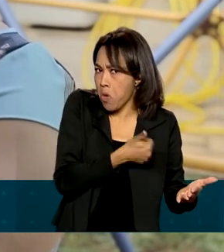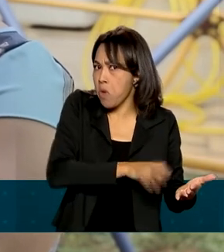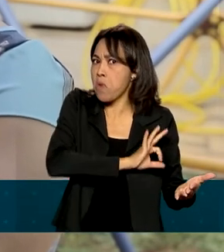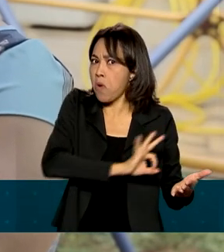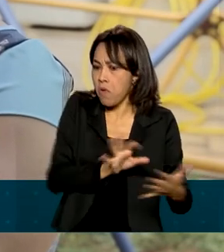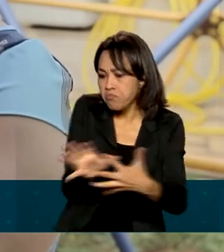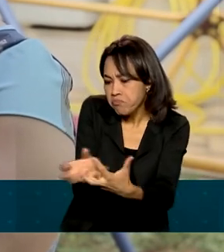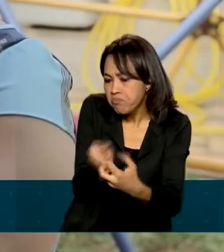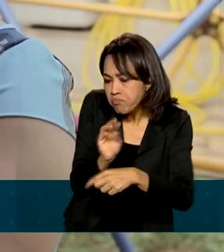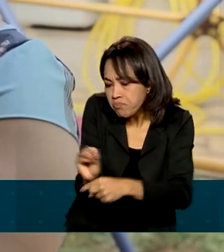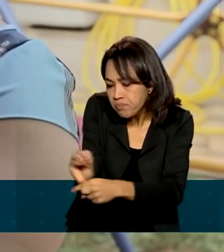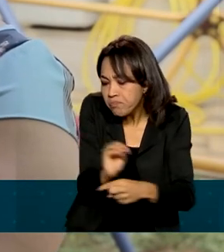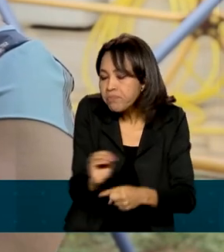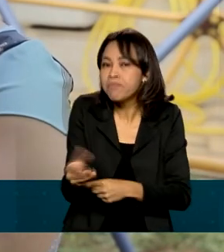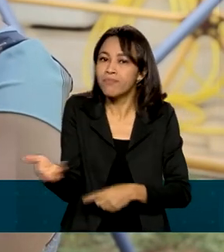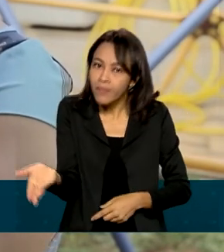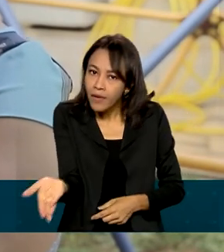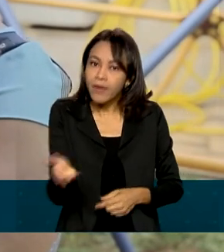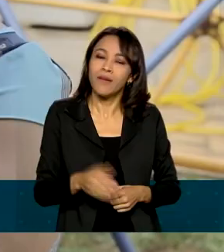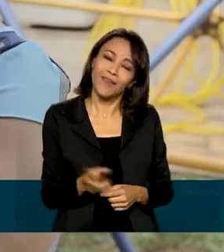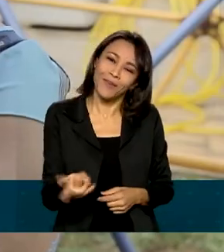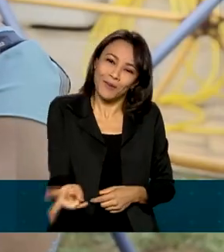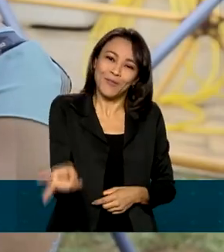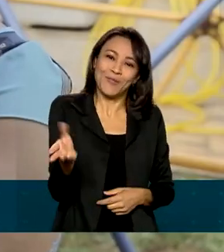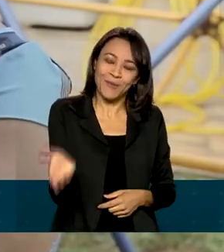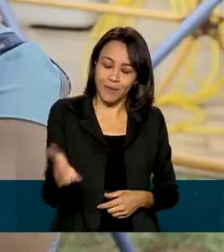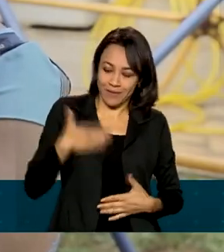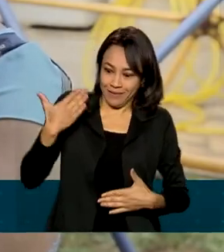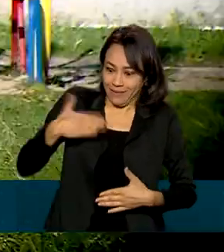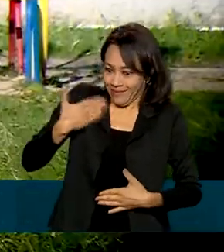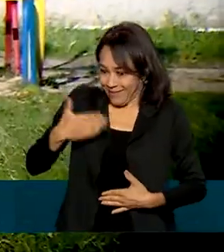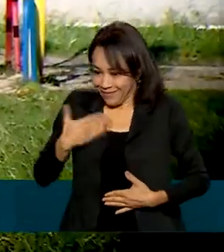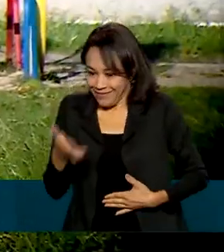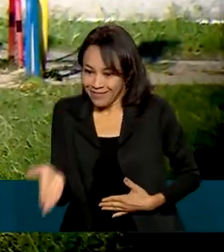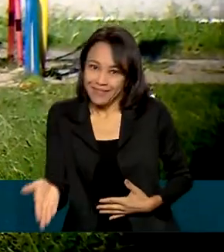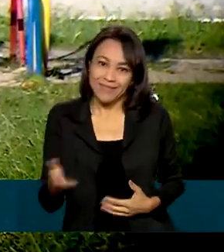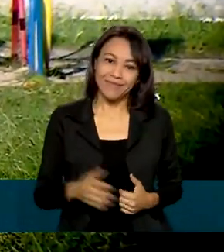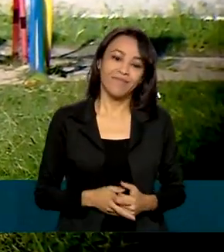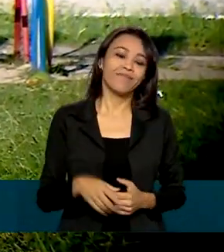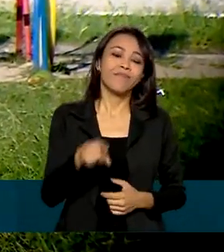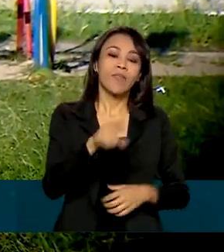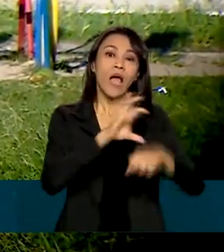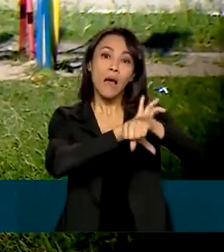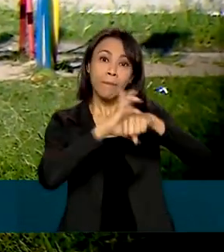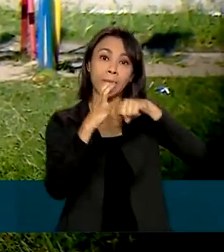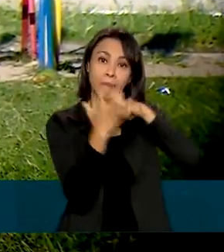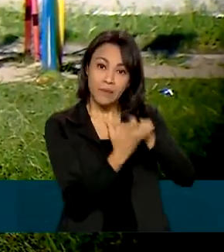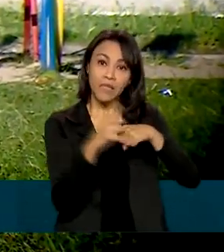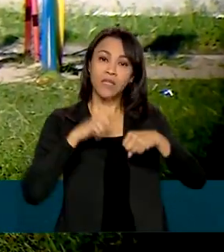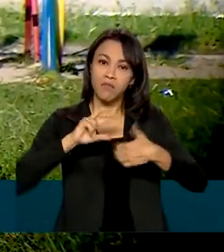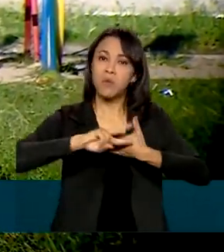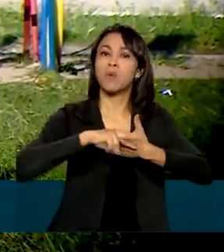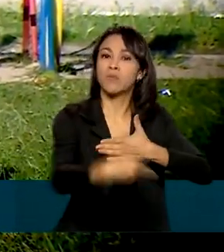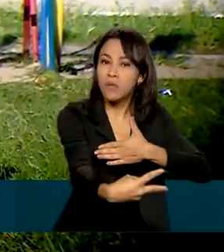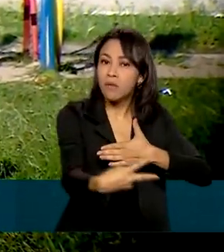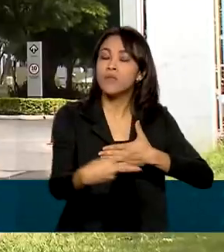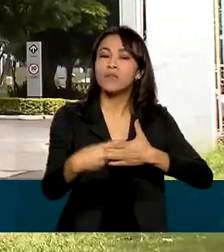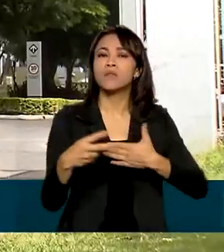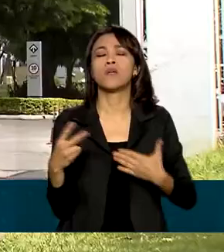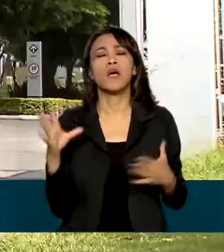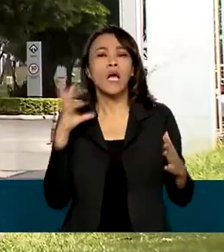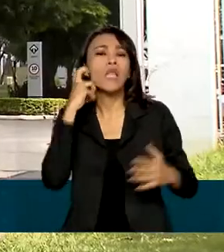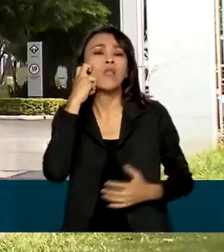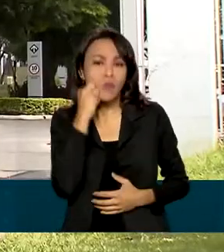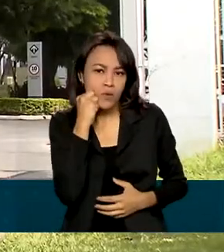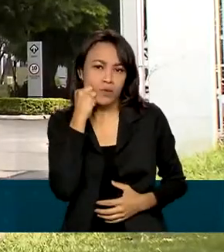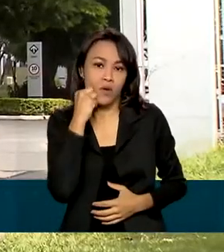e continua sempre surpreendendo a gente. A pandemia teve impacto direto nas adoções. Os